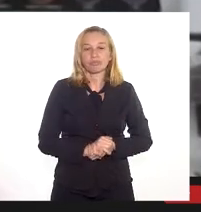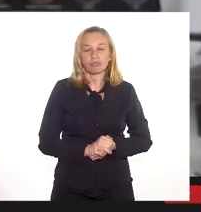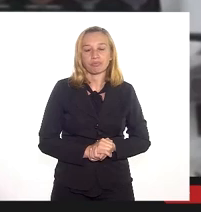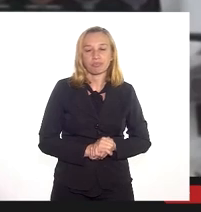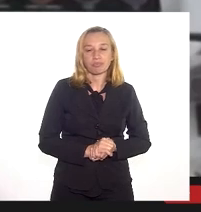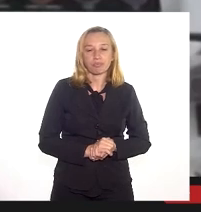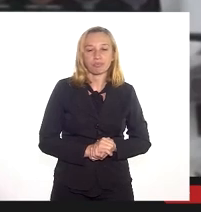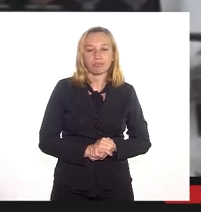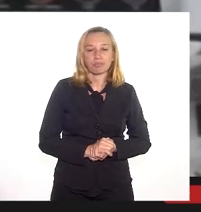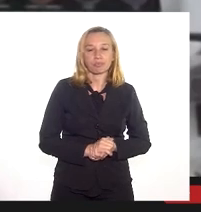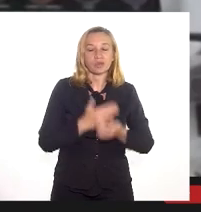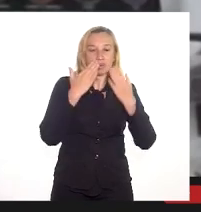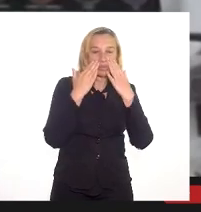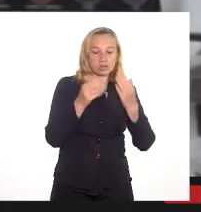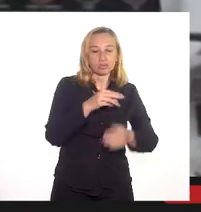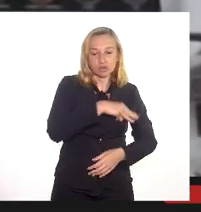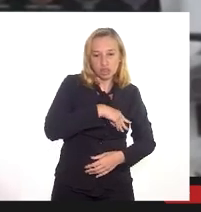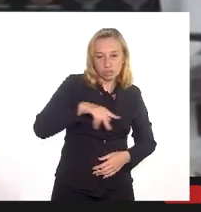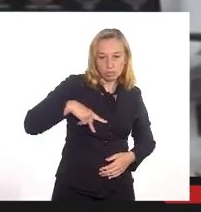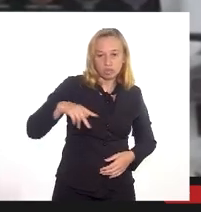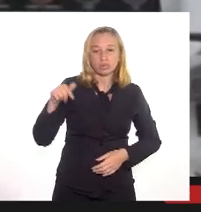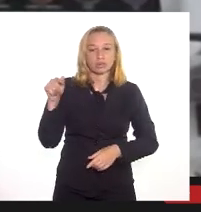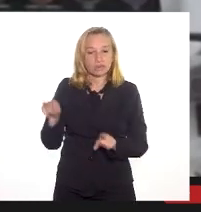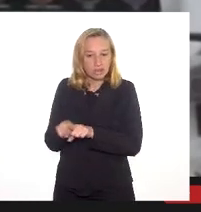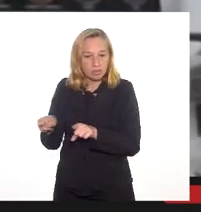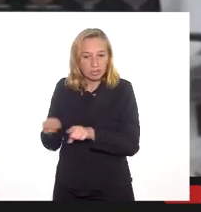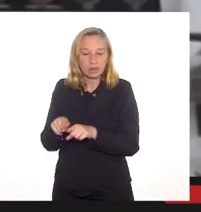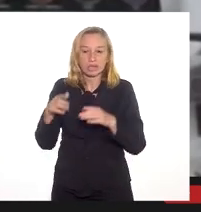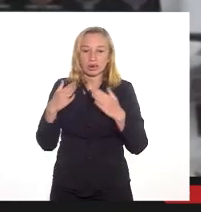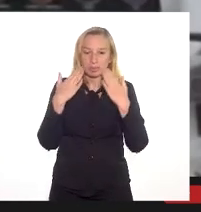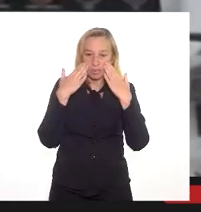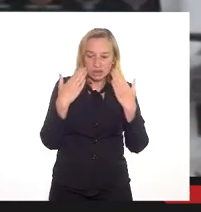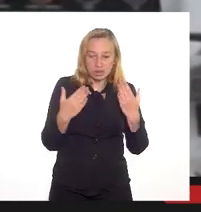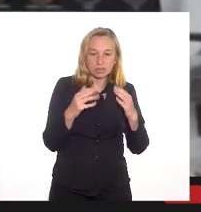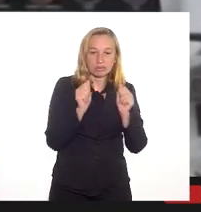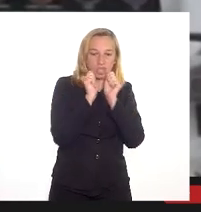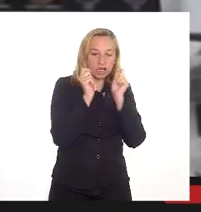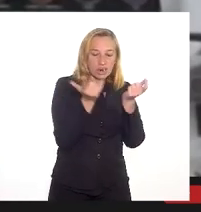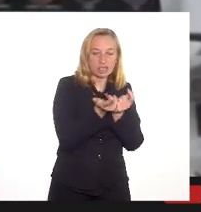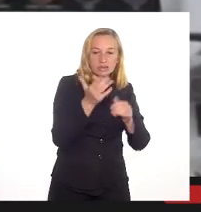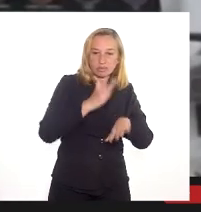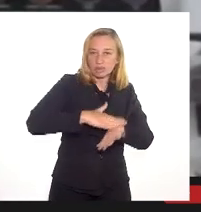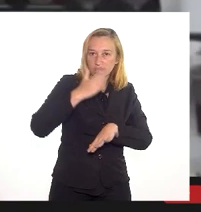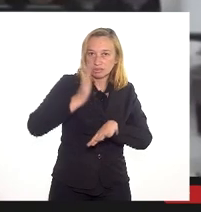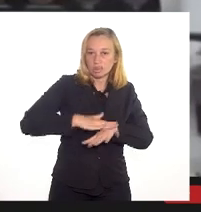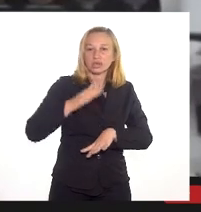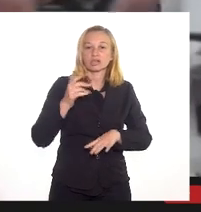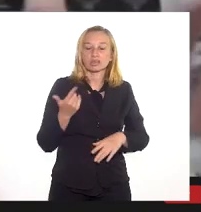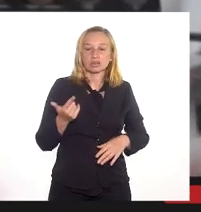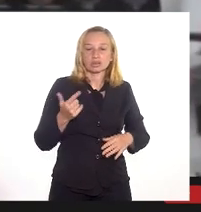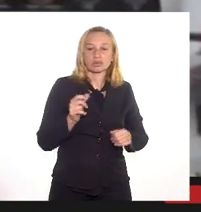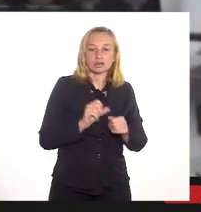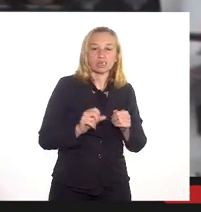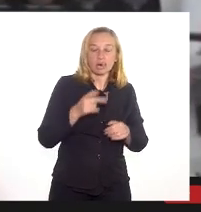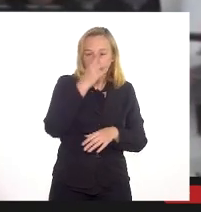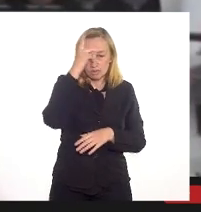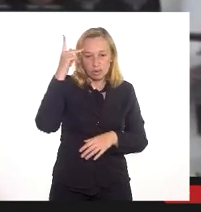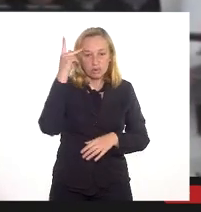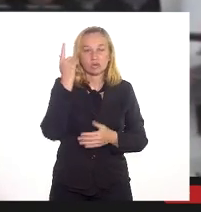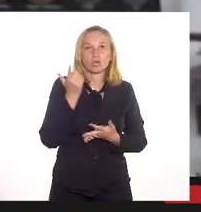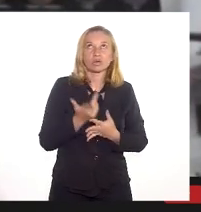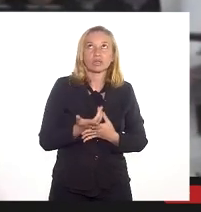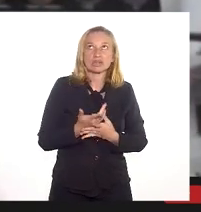assim como a gente já apresentou no Ministério Público, a também é presente para a LERJ, para que a gente cada vez mais faça com que as pessoas tenham